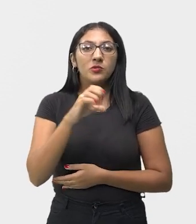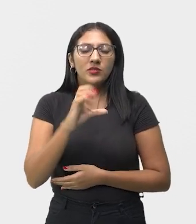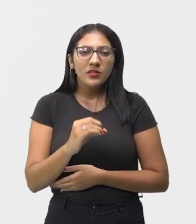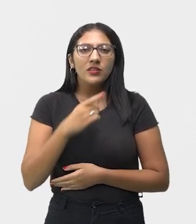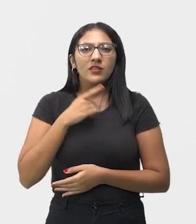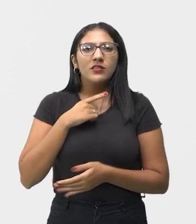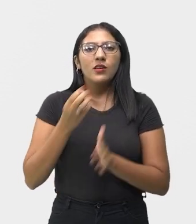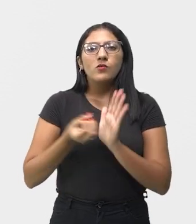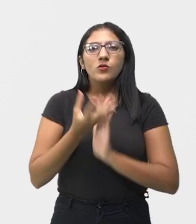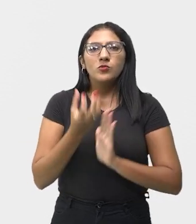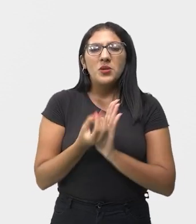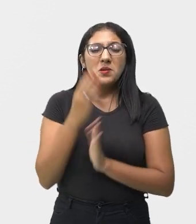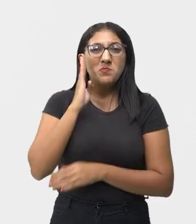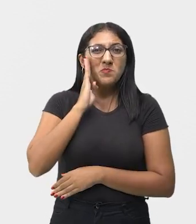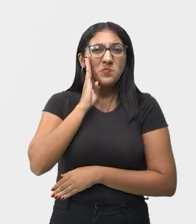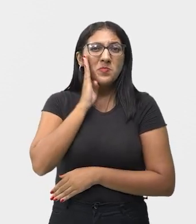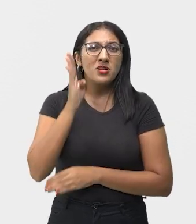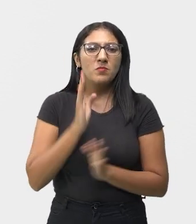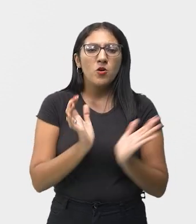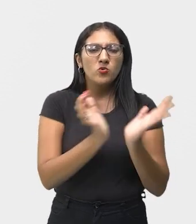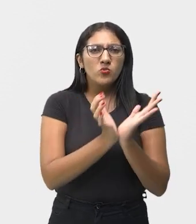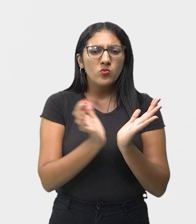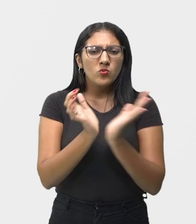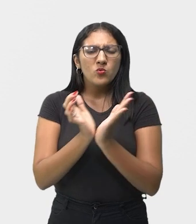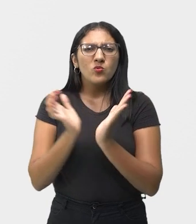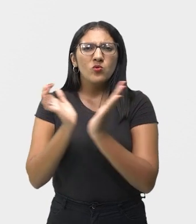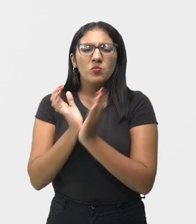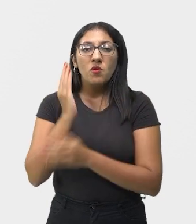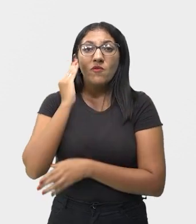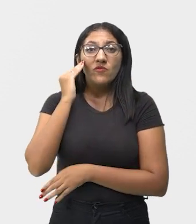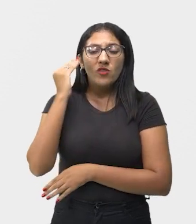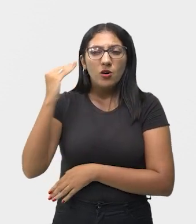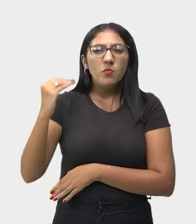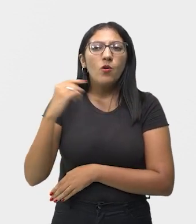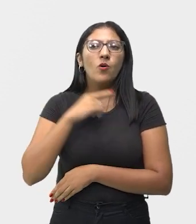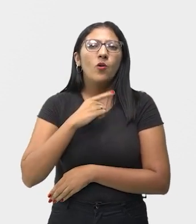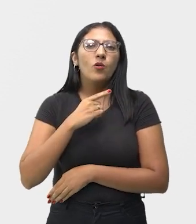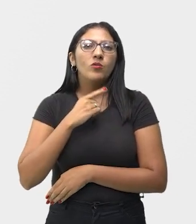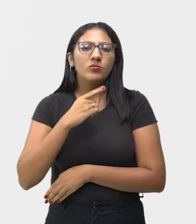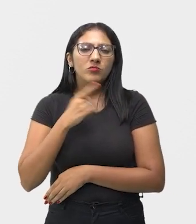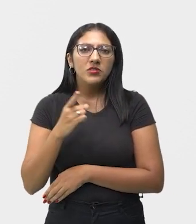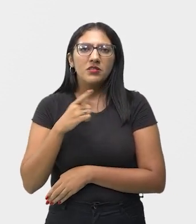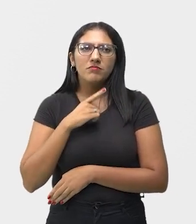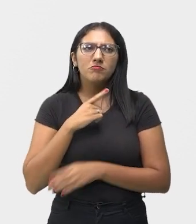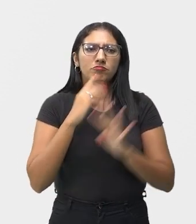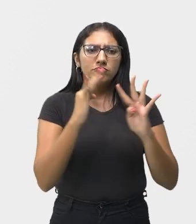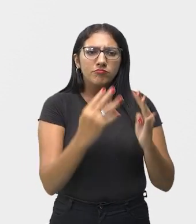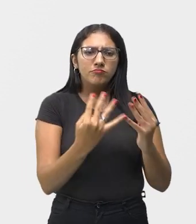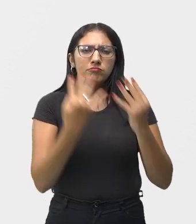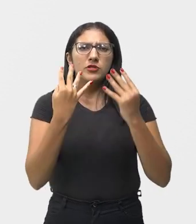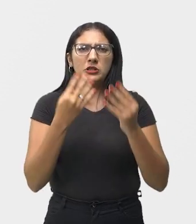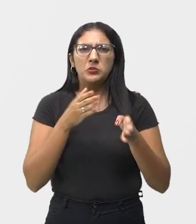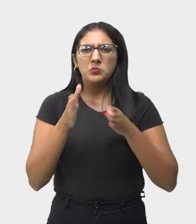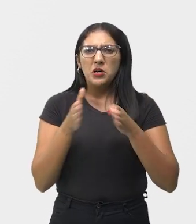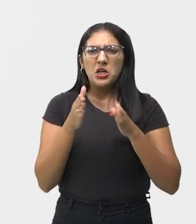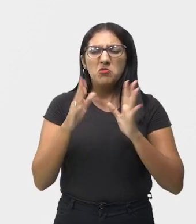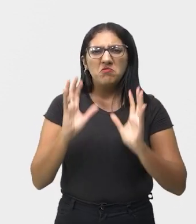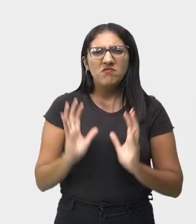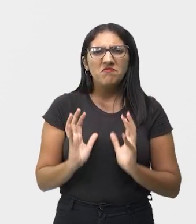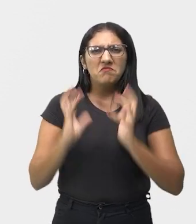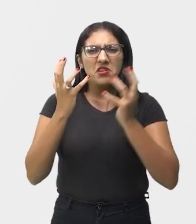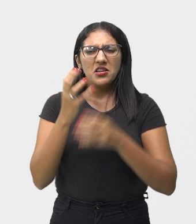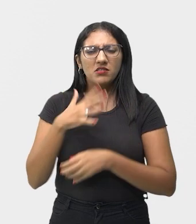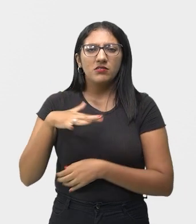nasceram as principais bandas do gênero, as quais passaram a atrair multidões durante os shows em